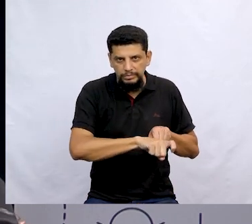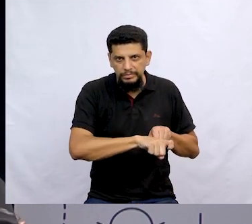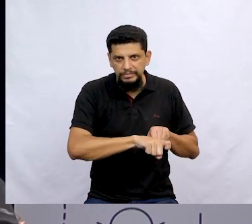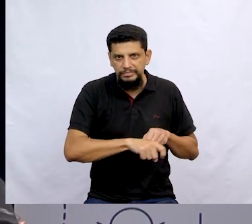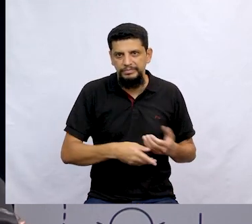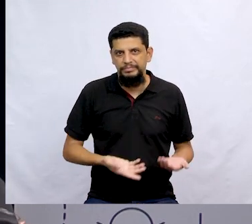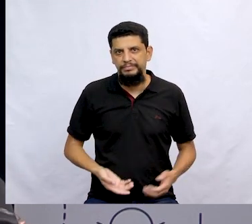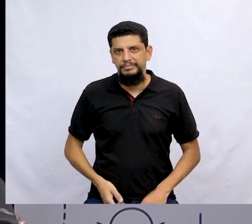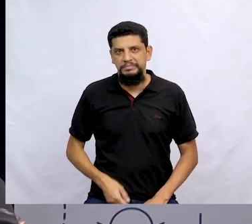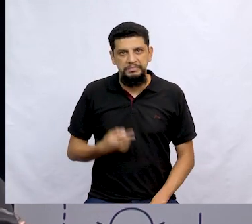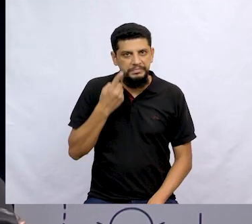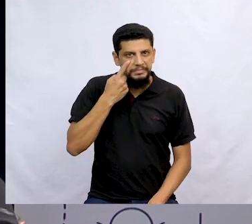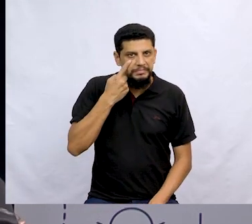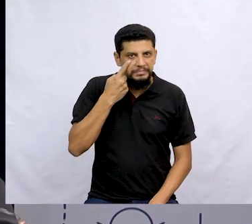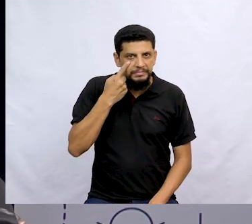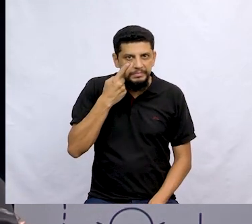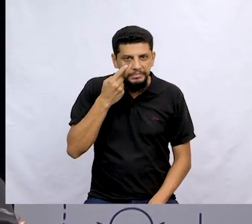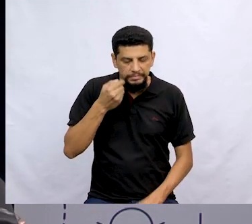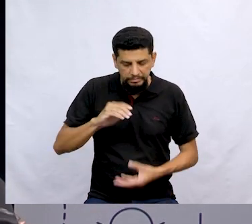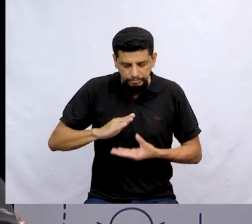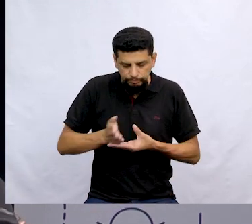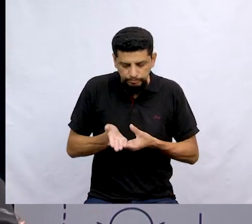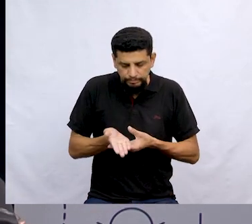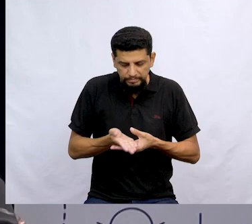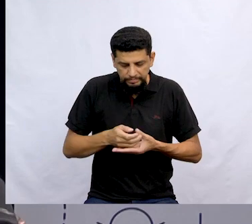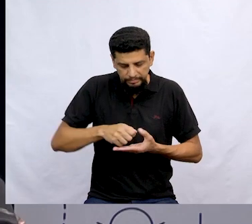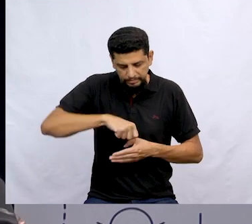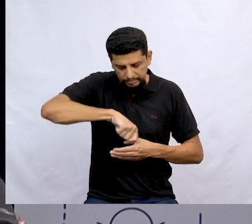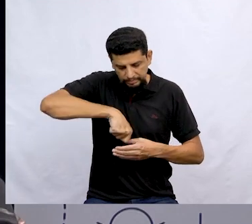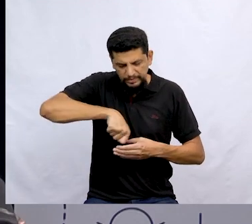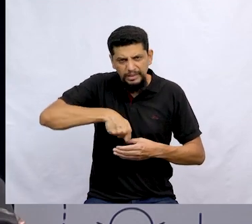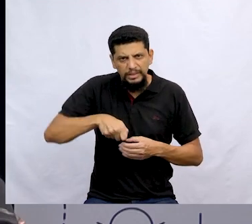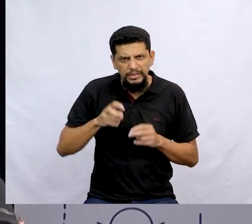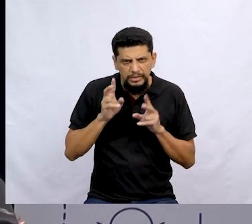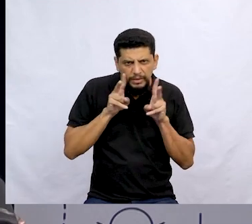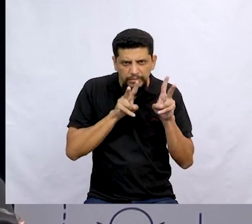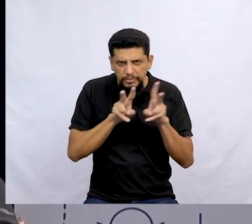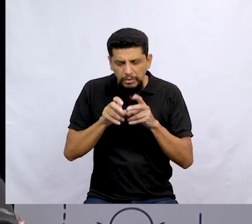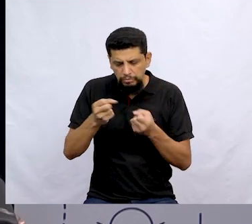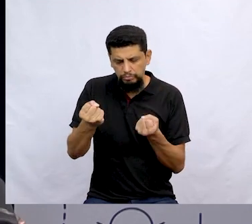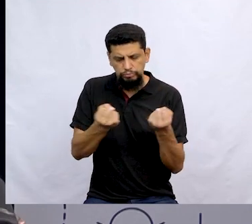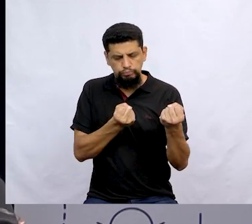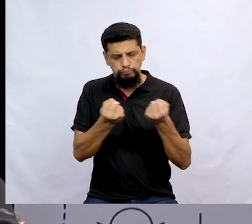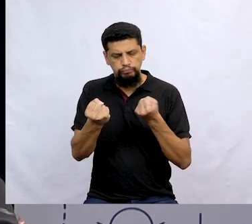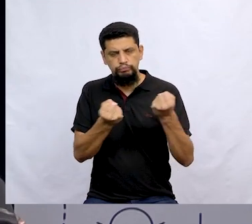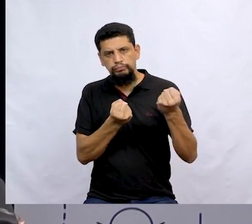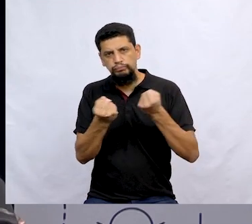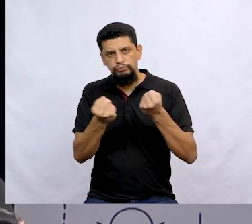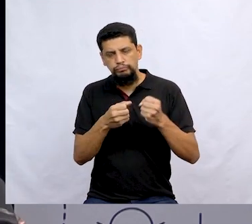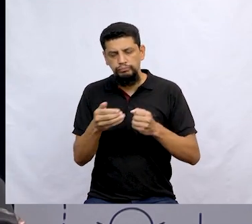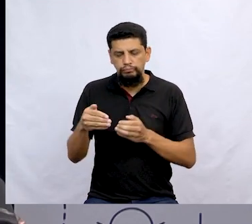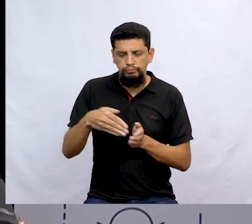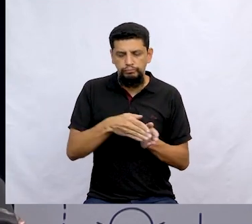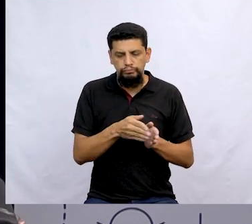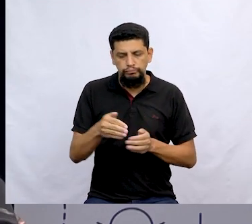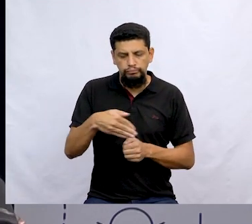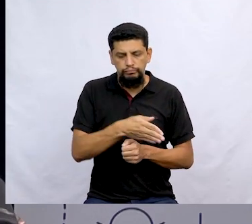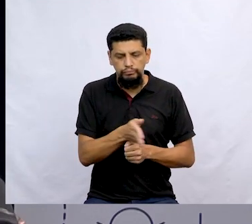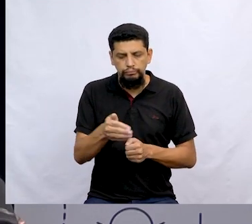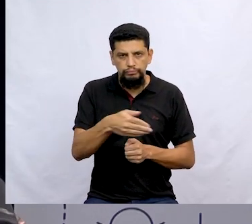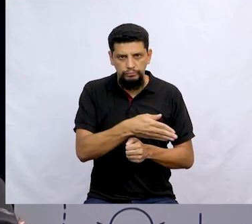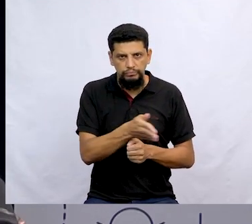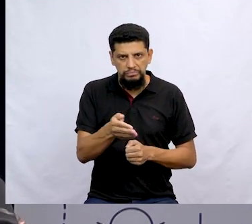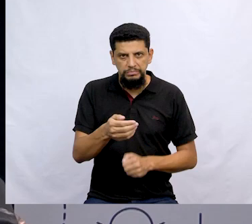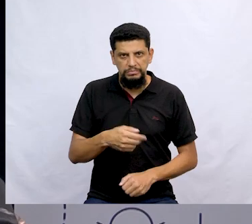freguesia. Olha o sonho freguesia. Quem já ouviu esse carro do sonho ali passando na sua rua,